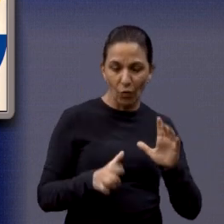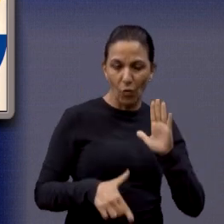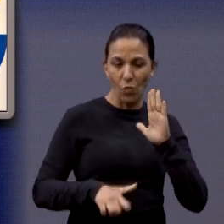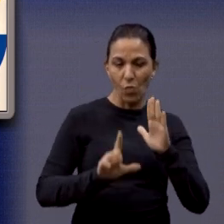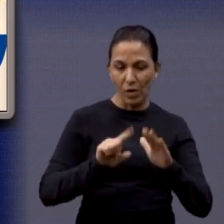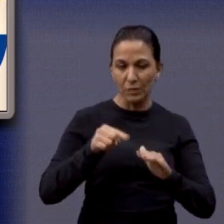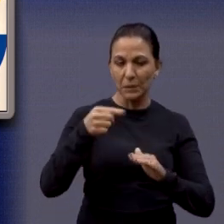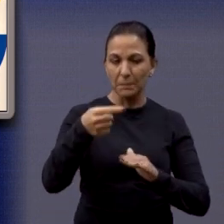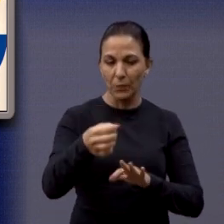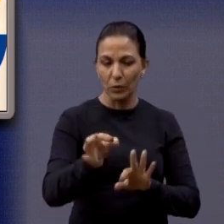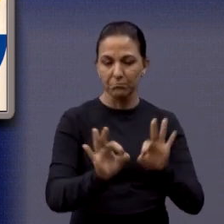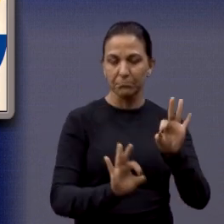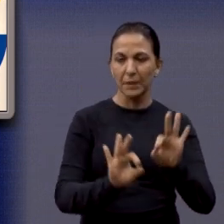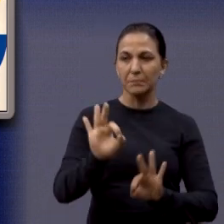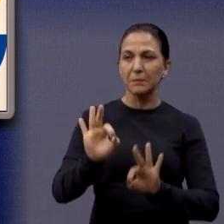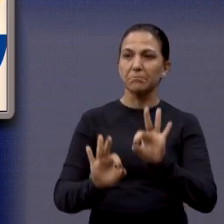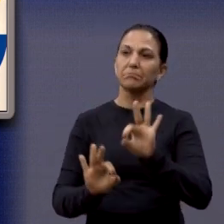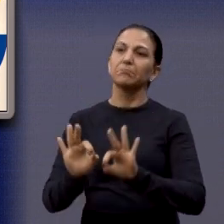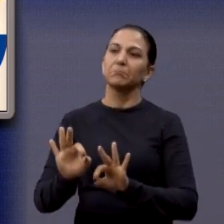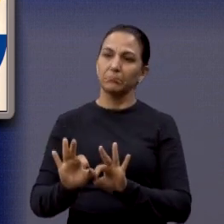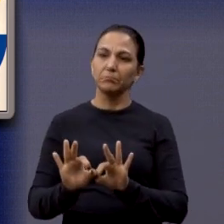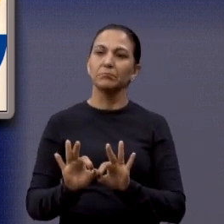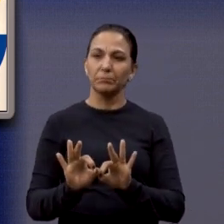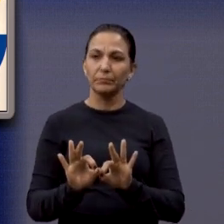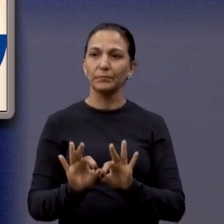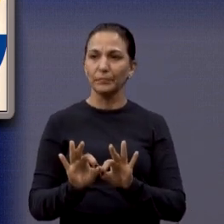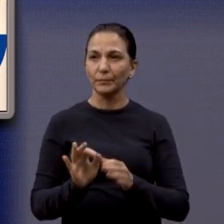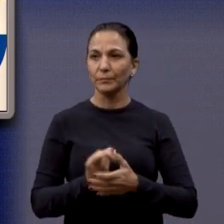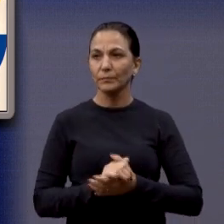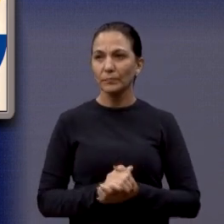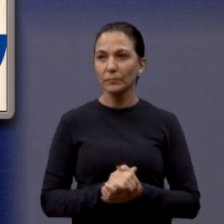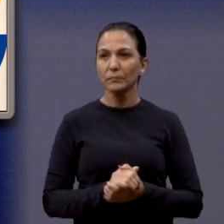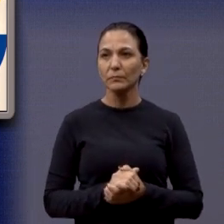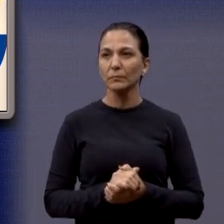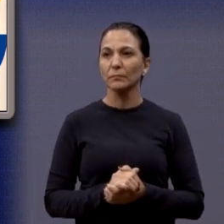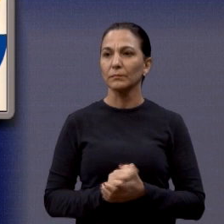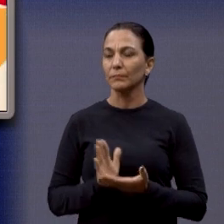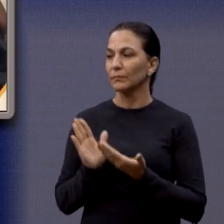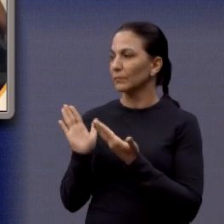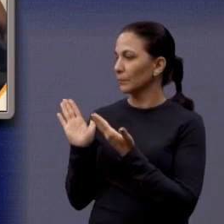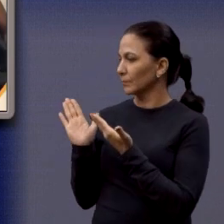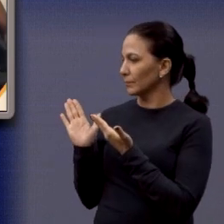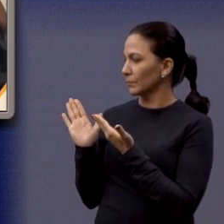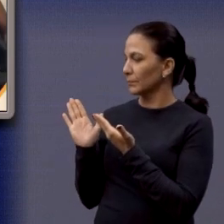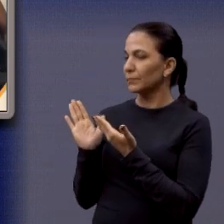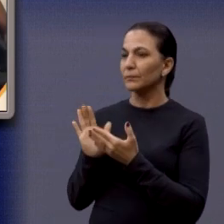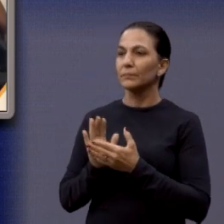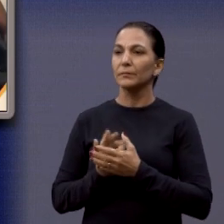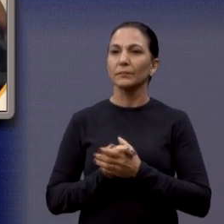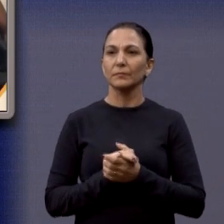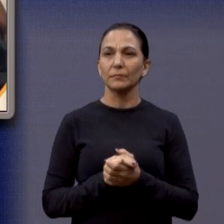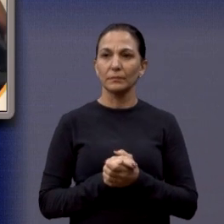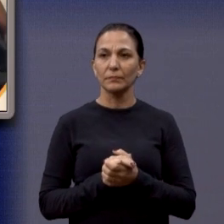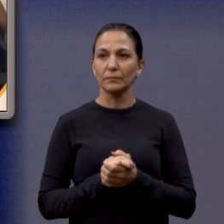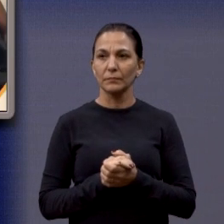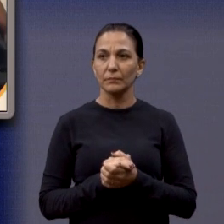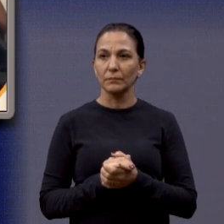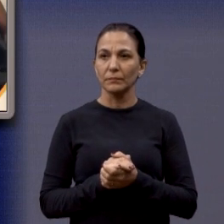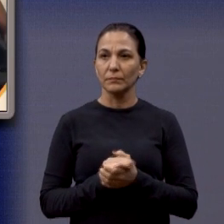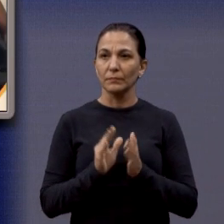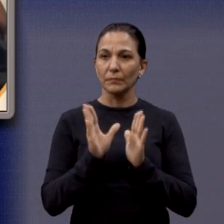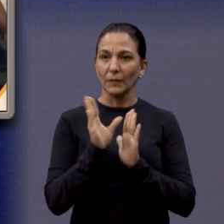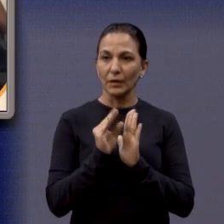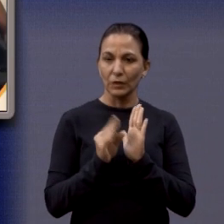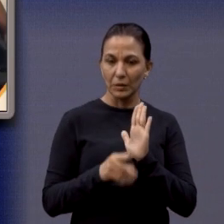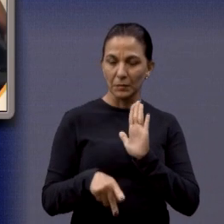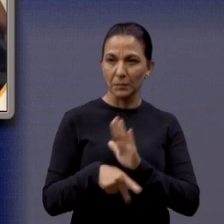e depois, também lá no Parque das Laranjeiras, no Cruzeiro do Sul, pode passar. Então, essas agendas nos